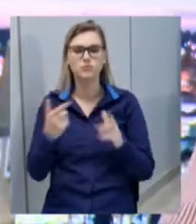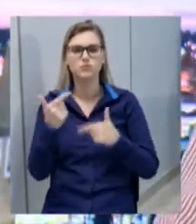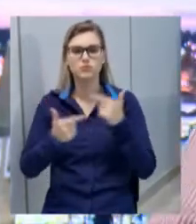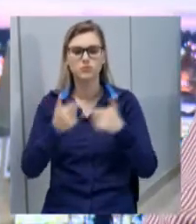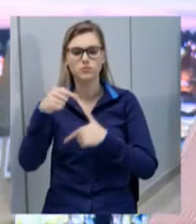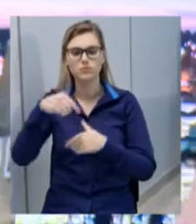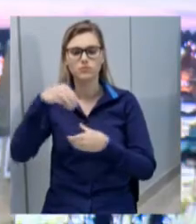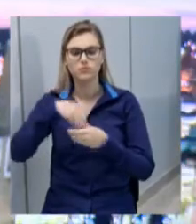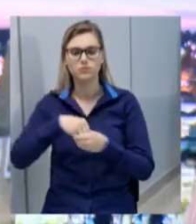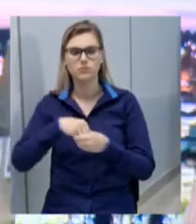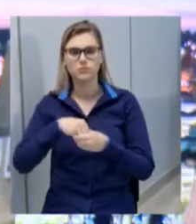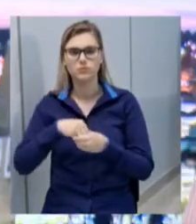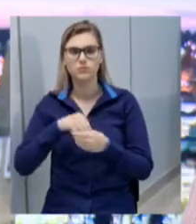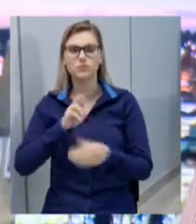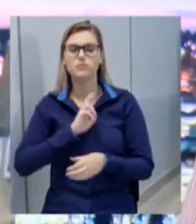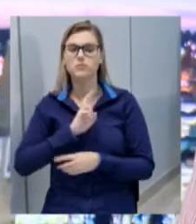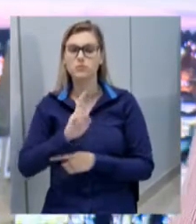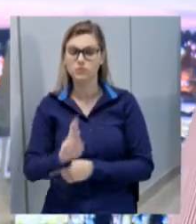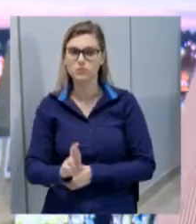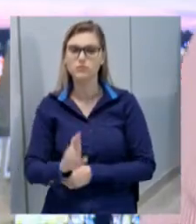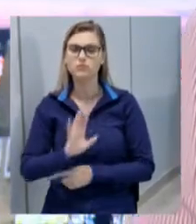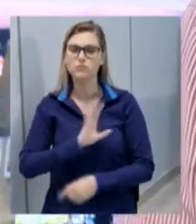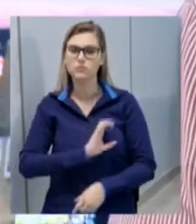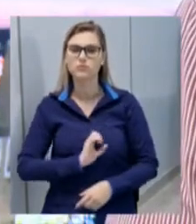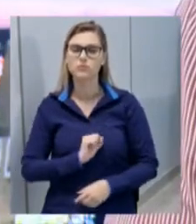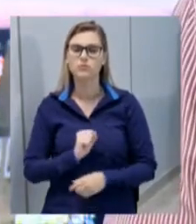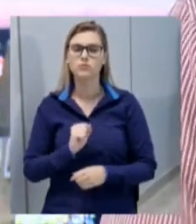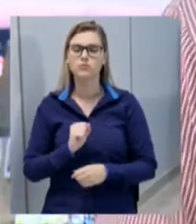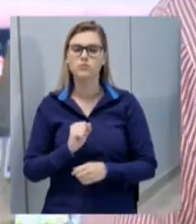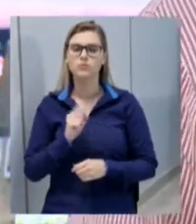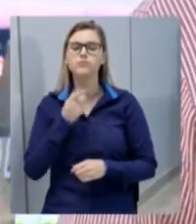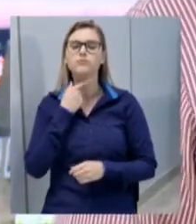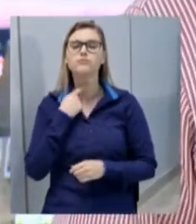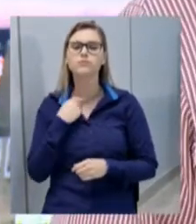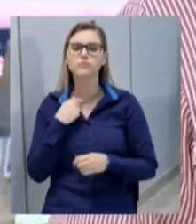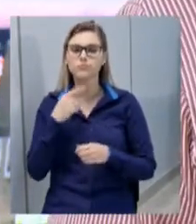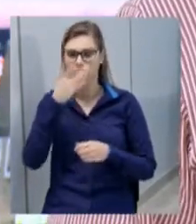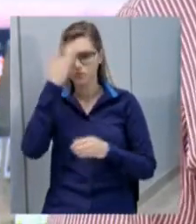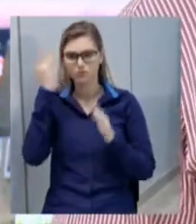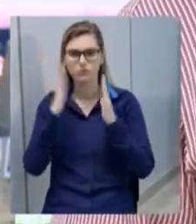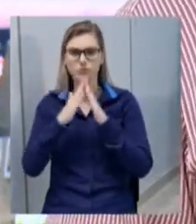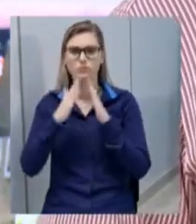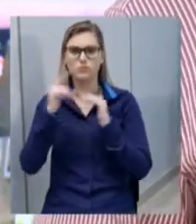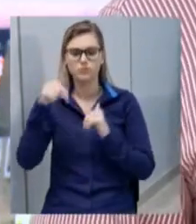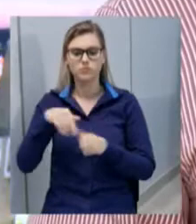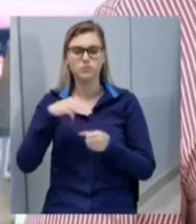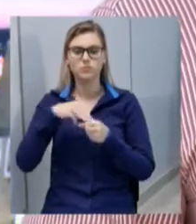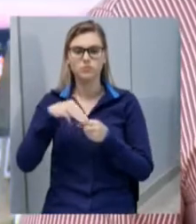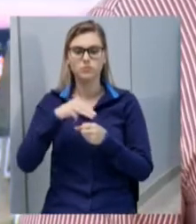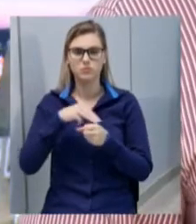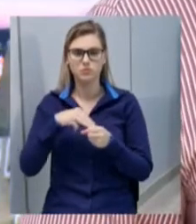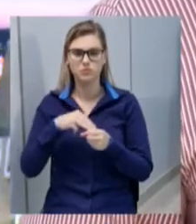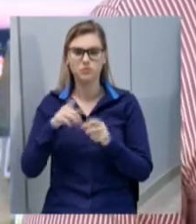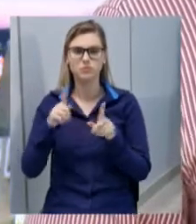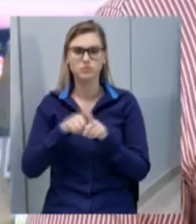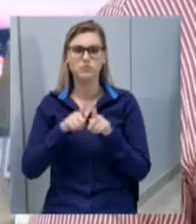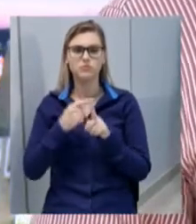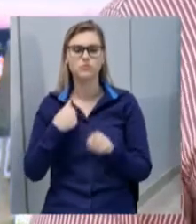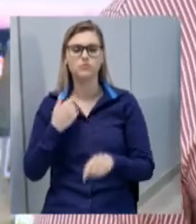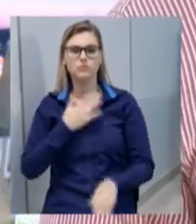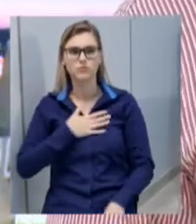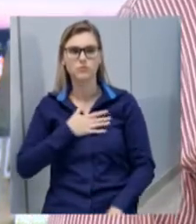representar, sim, e o clamor de cada um dos cidadãos aqui do nosso município. E até, senhor presidente, eu gostaria que o jurídico fosse